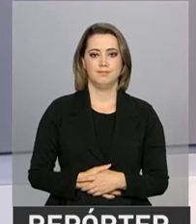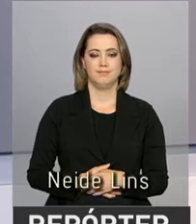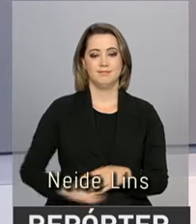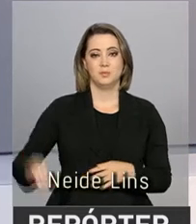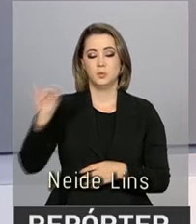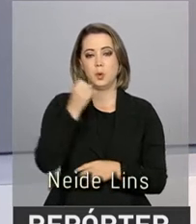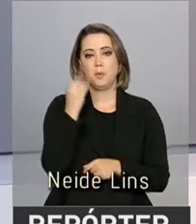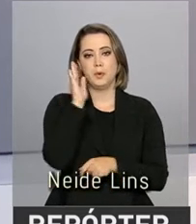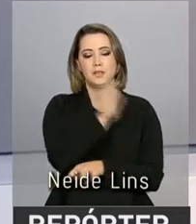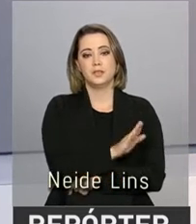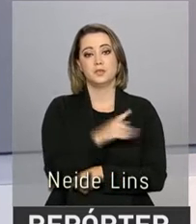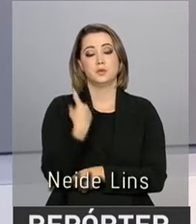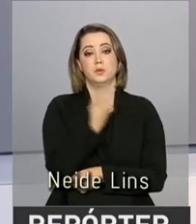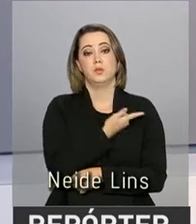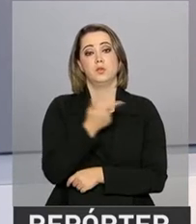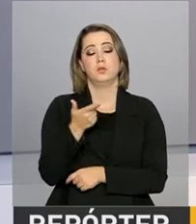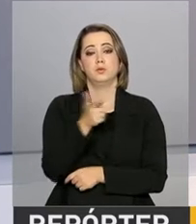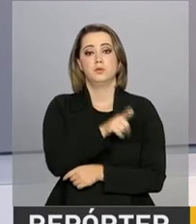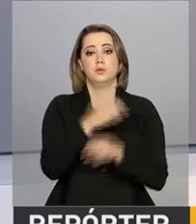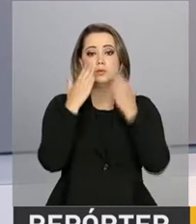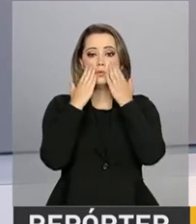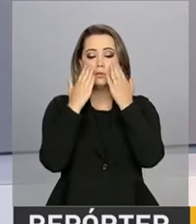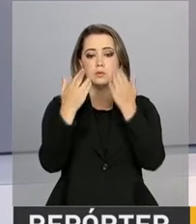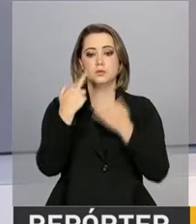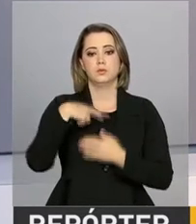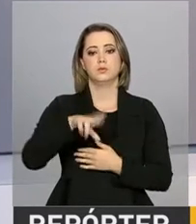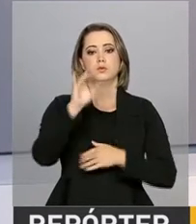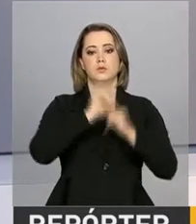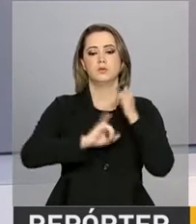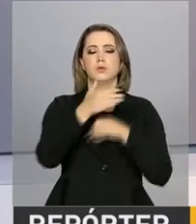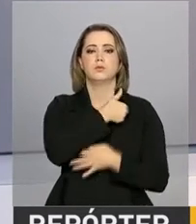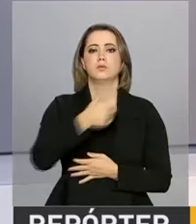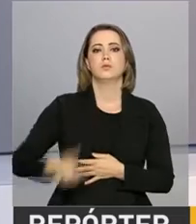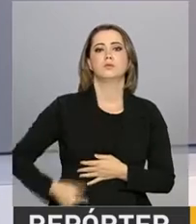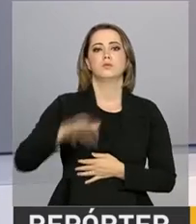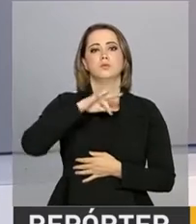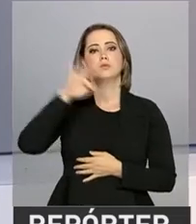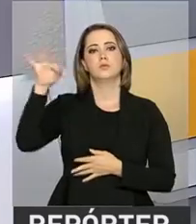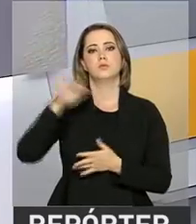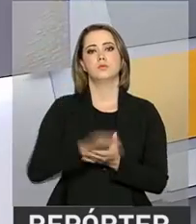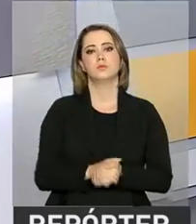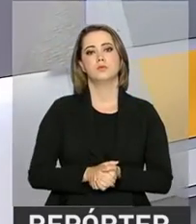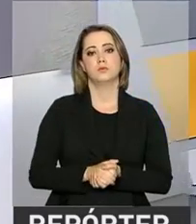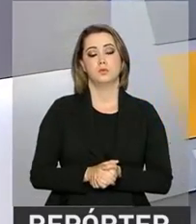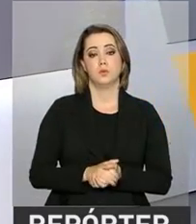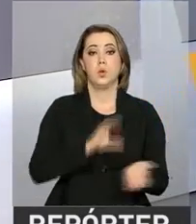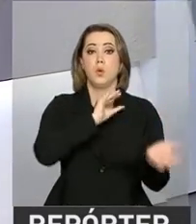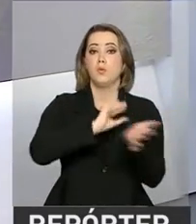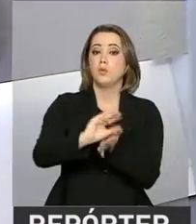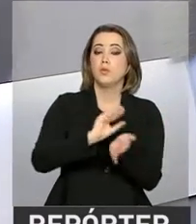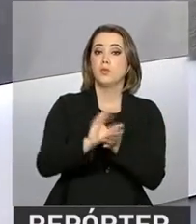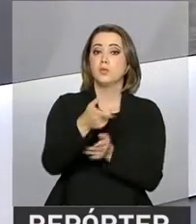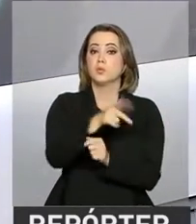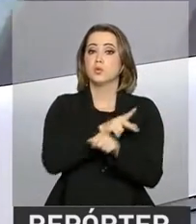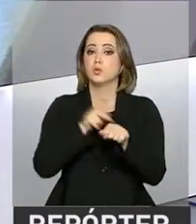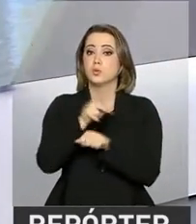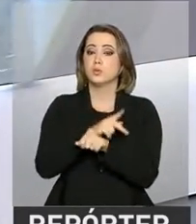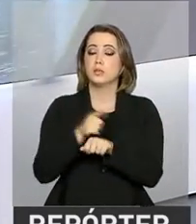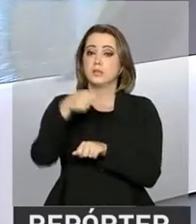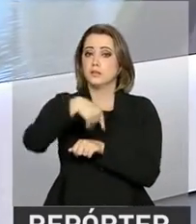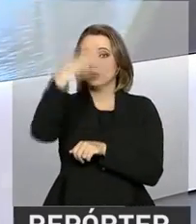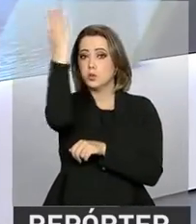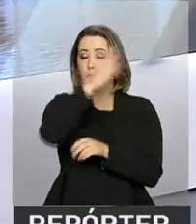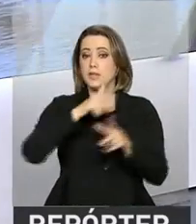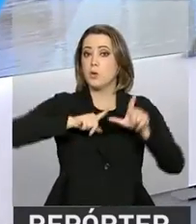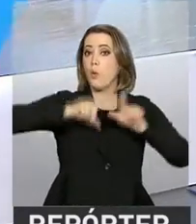Olá, boa tarde. No ar o repórter NBR com as notícias do governo federal. O investimento estrangeiro no Brasil foi